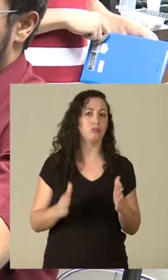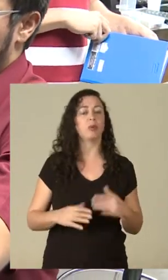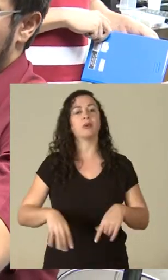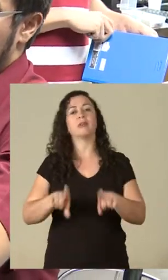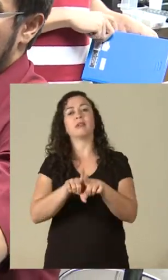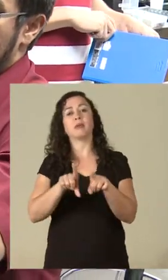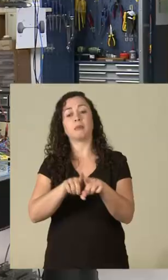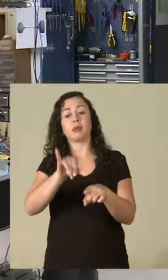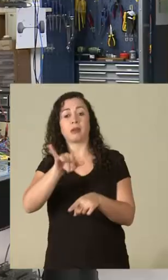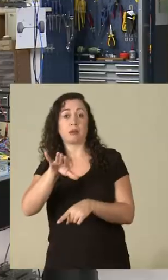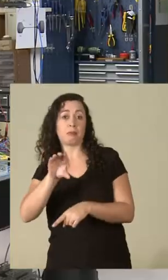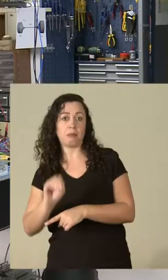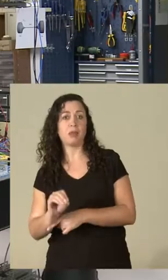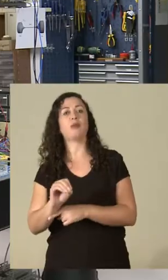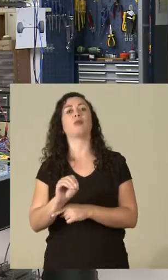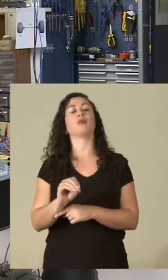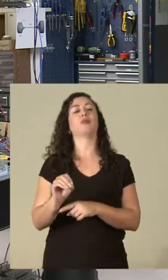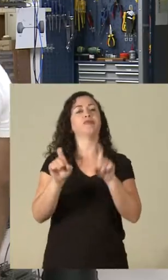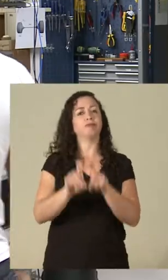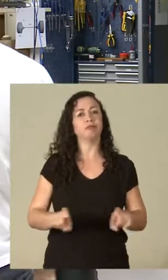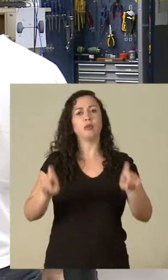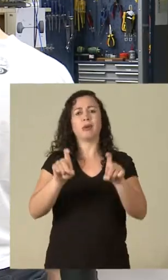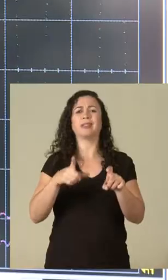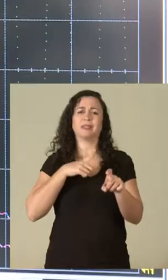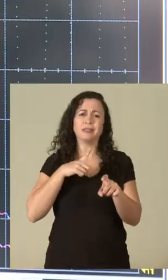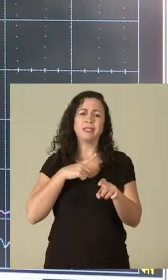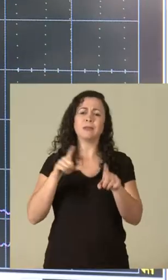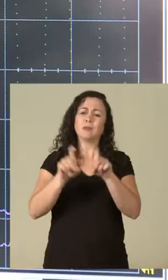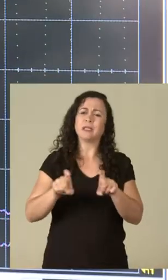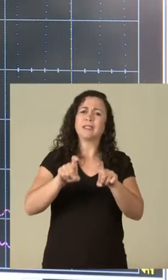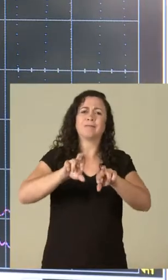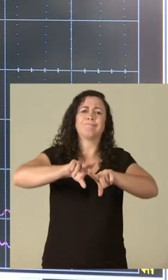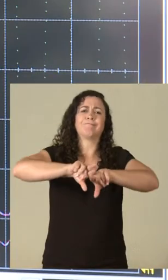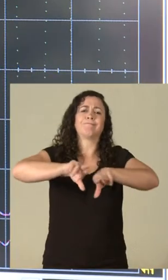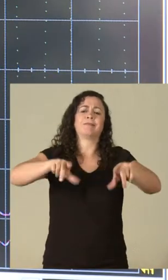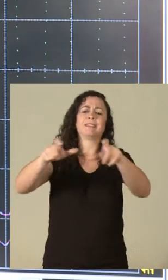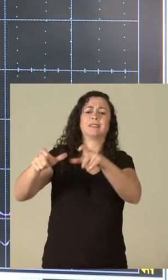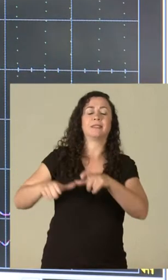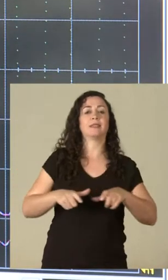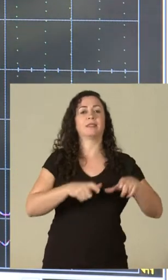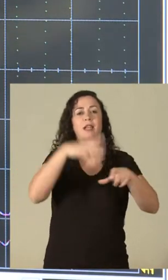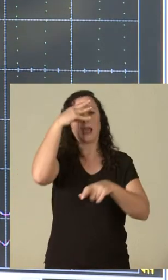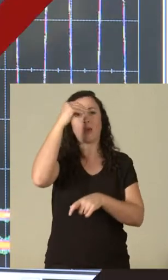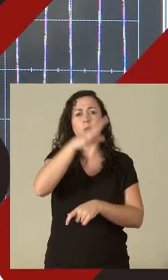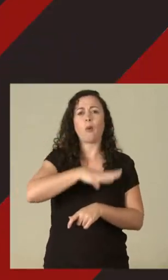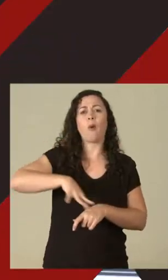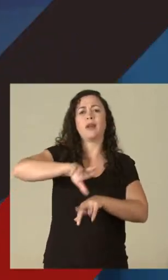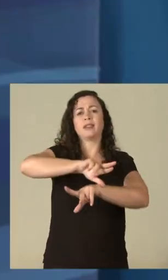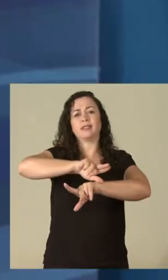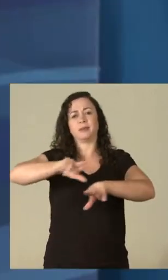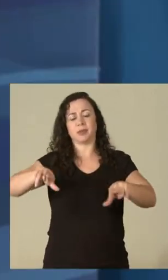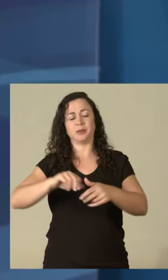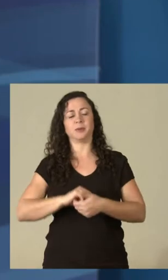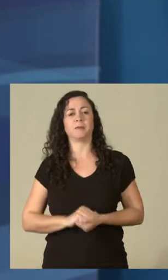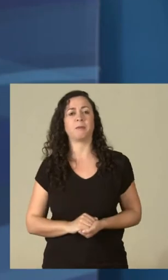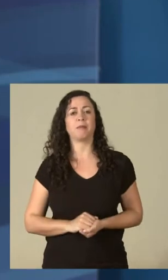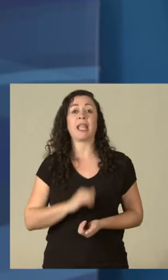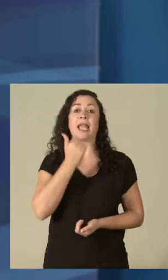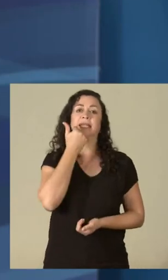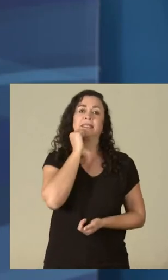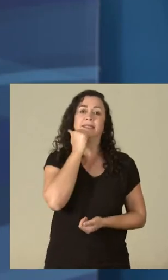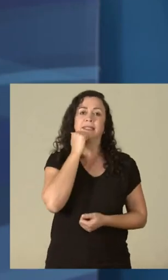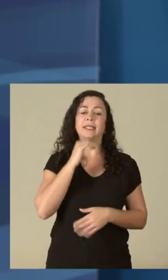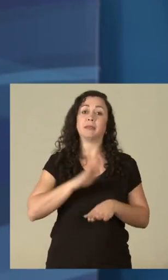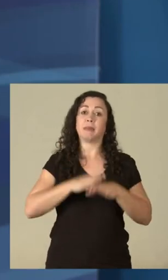bioinformática. Então, a gente tem computação sendo utilizada para as mais diversas áreas de conhecimento. A ciência, ela está um pouco mais